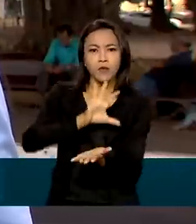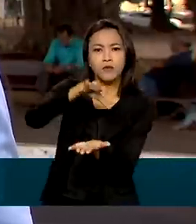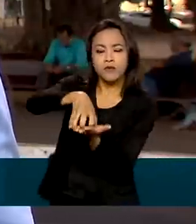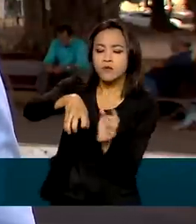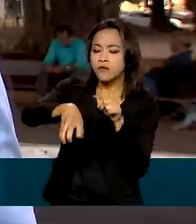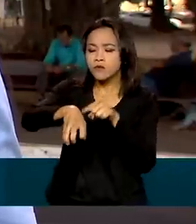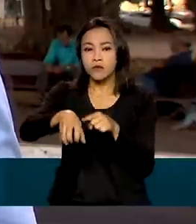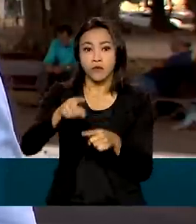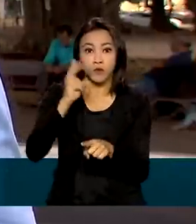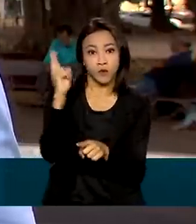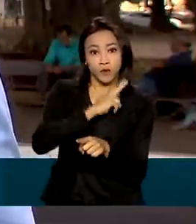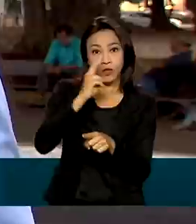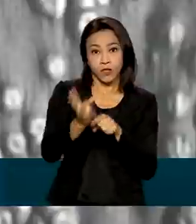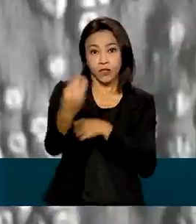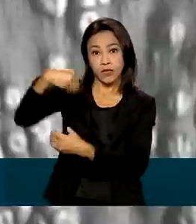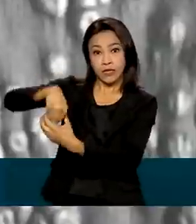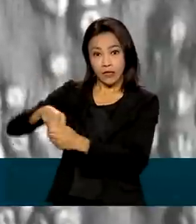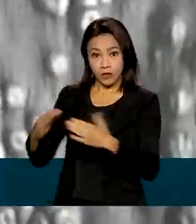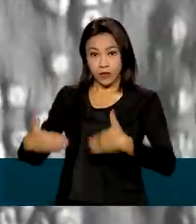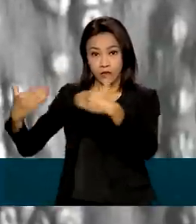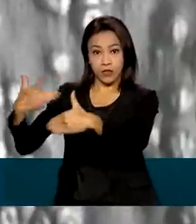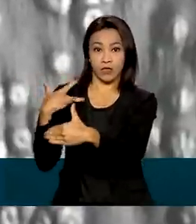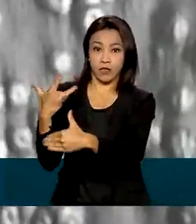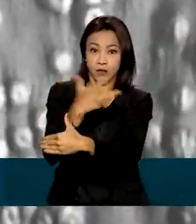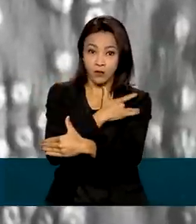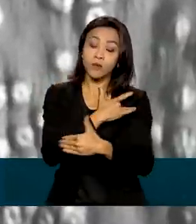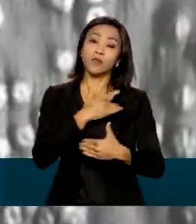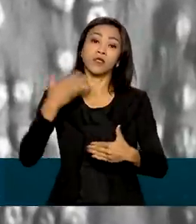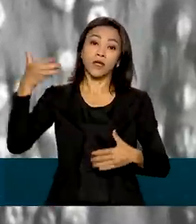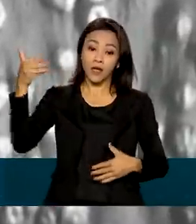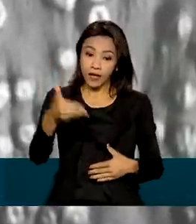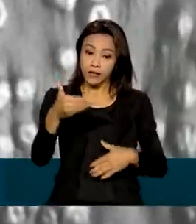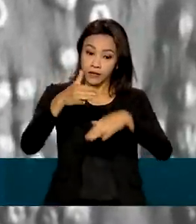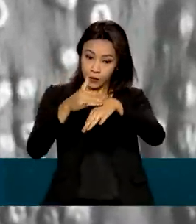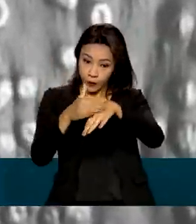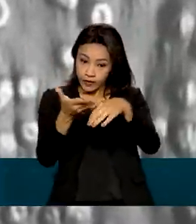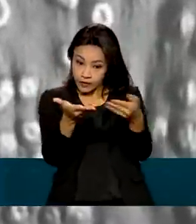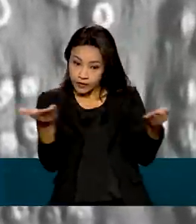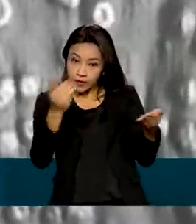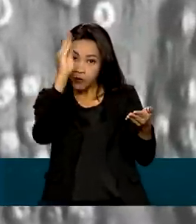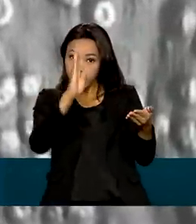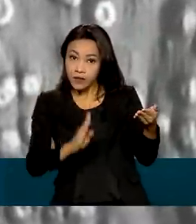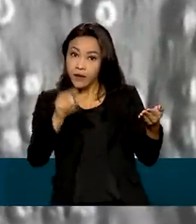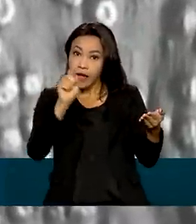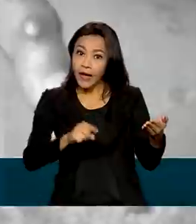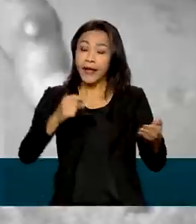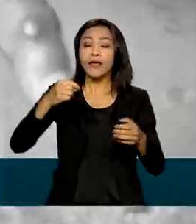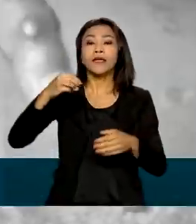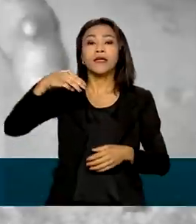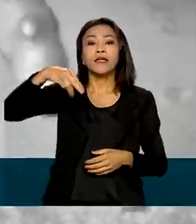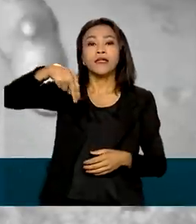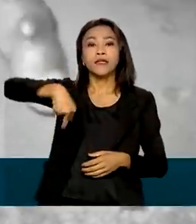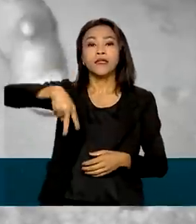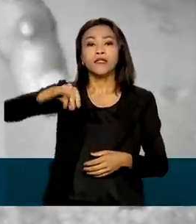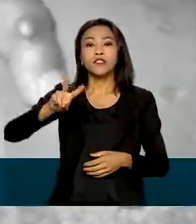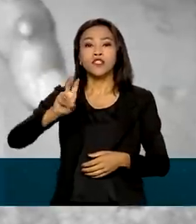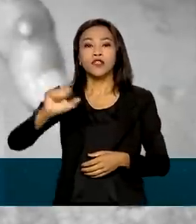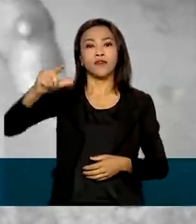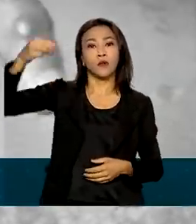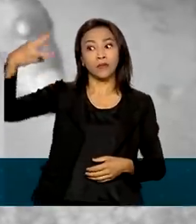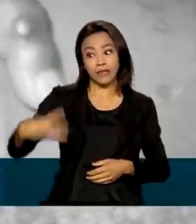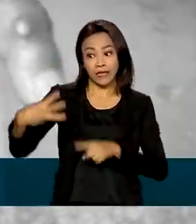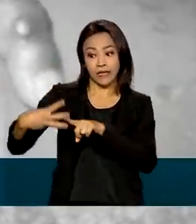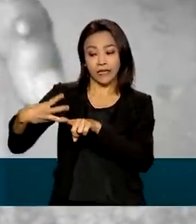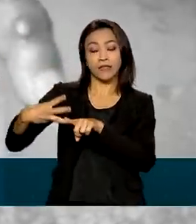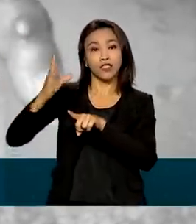de Emergência do Ministério da Saúde, a situação da doença no Brasil foi classificada como nível 3, porque já existem casos